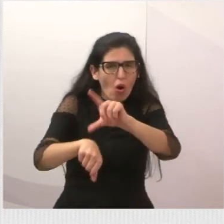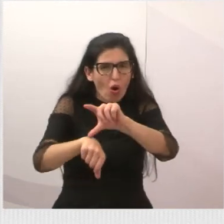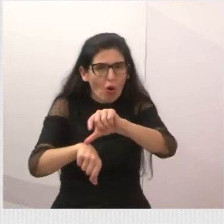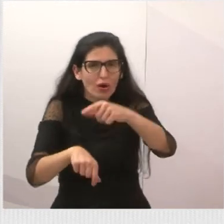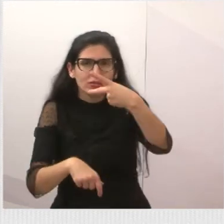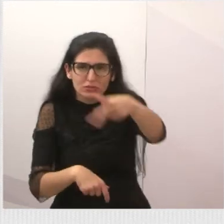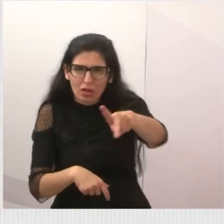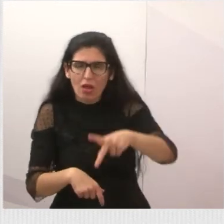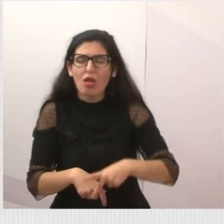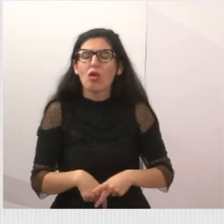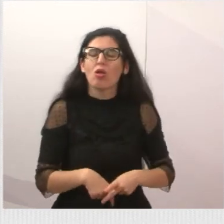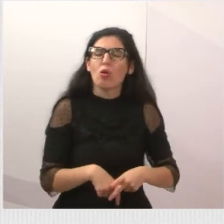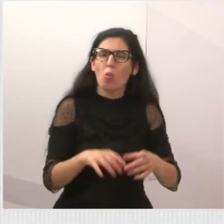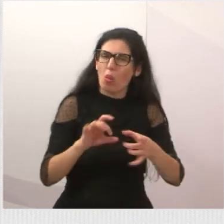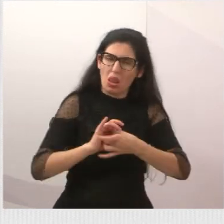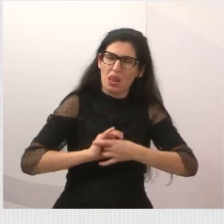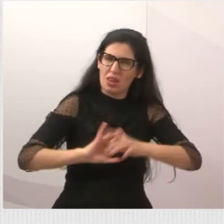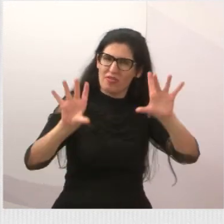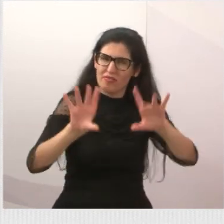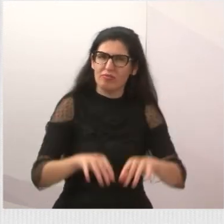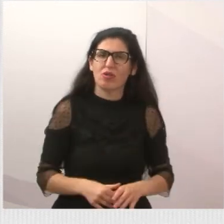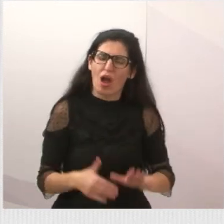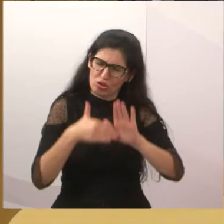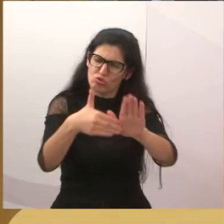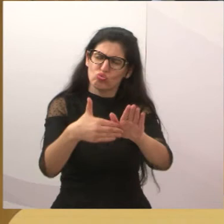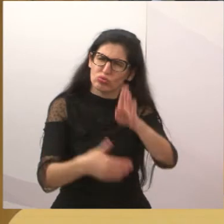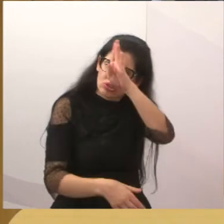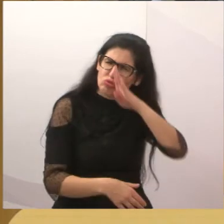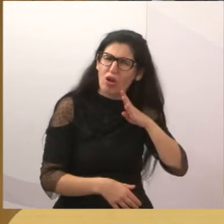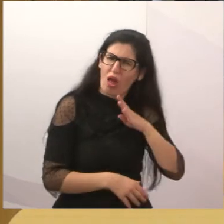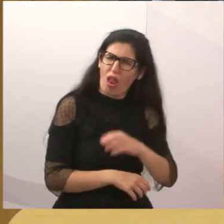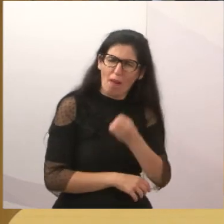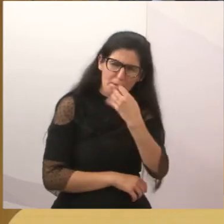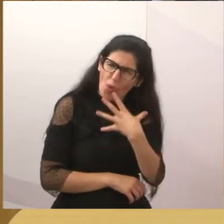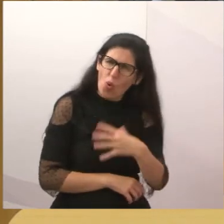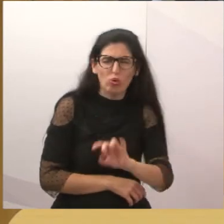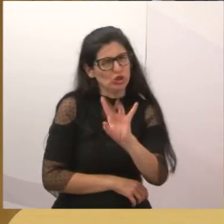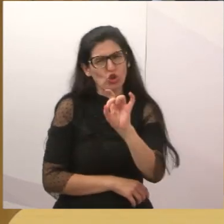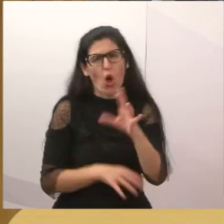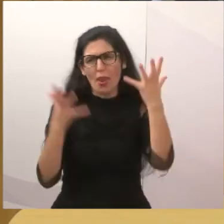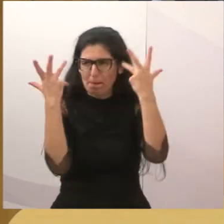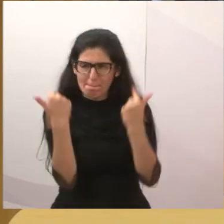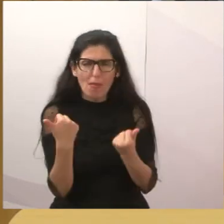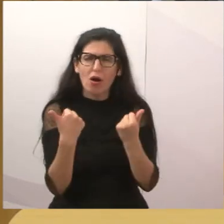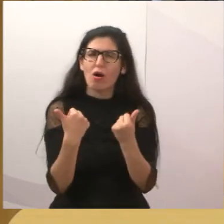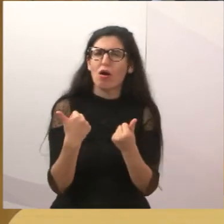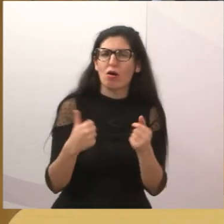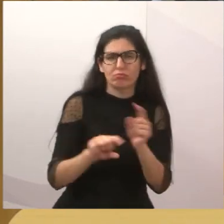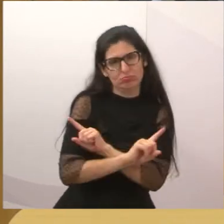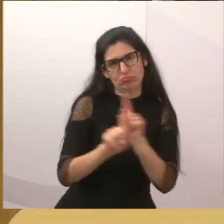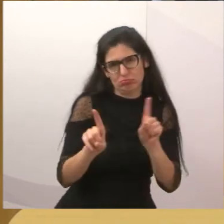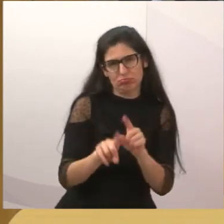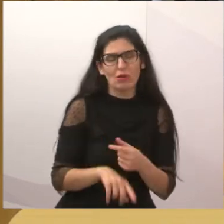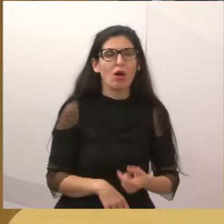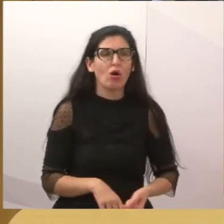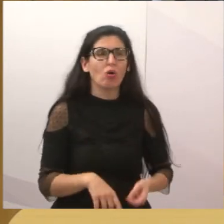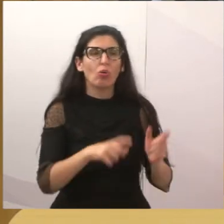só animal, né, gente? Tantas pessoas, tantas entidades aqui em Jacarei que necessitam da ajuda.